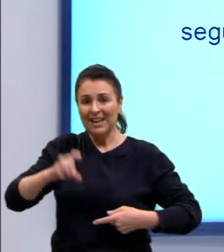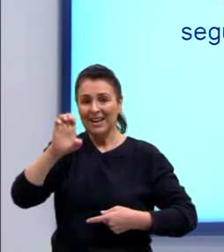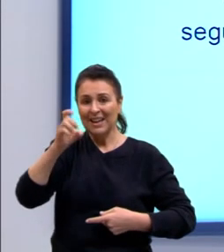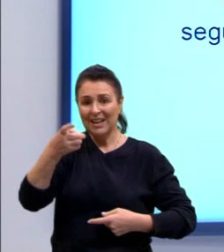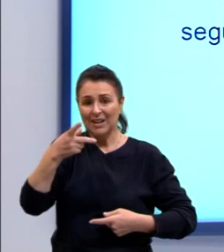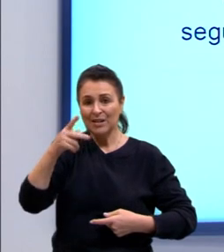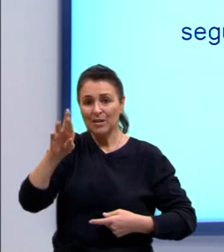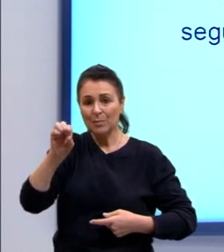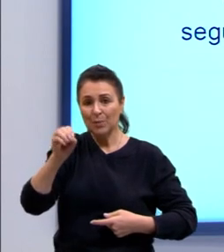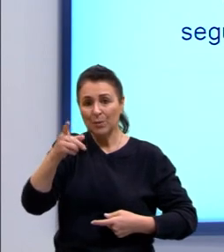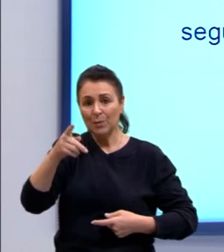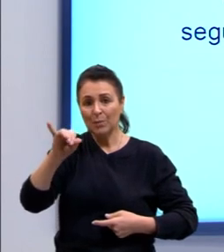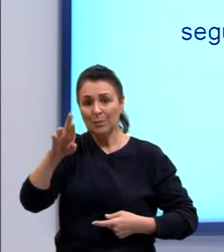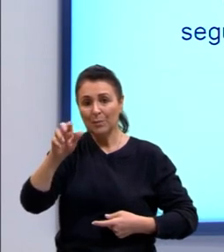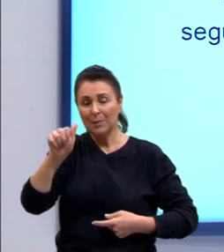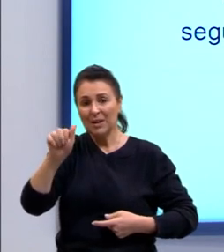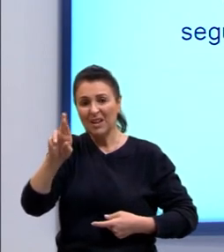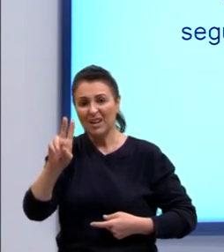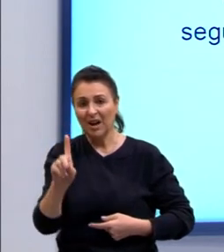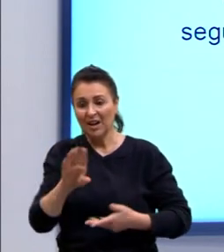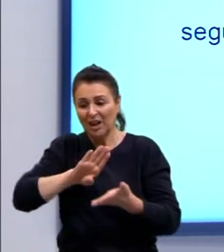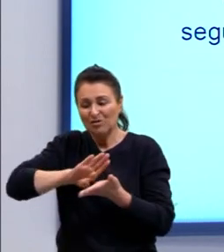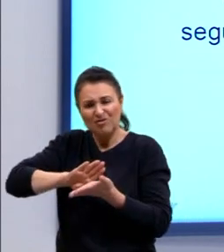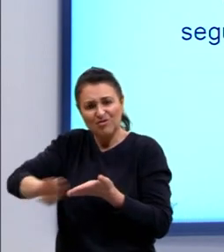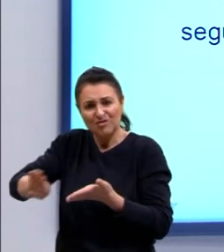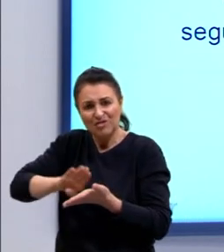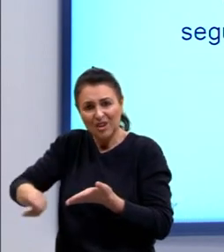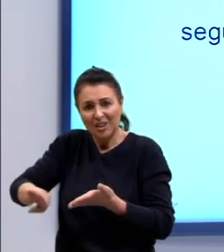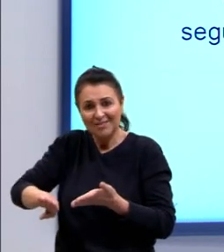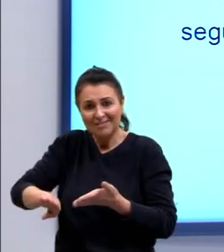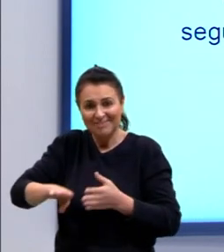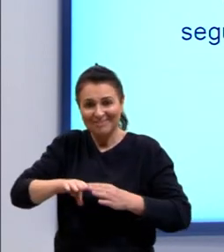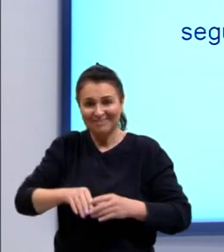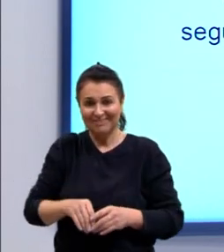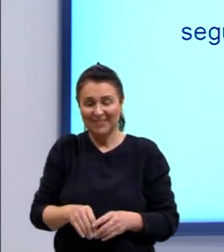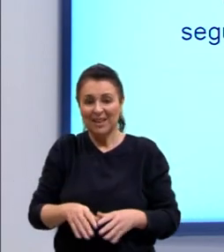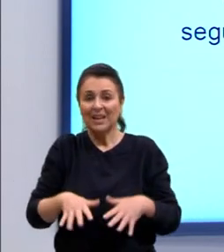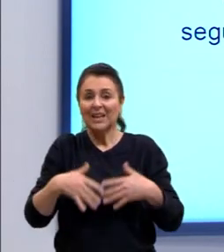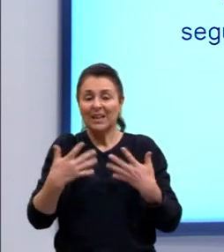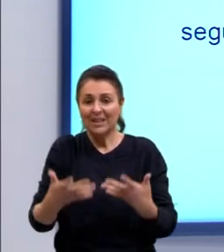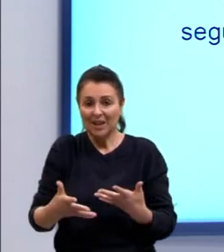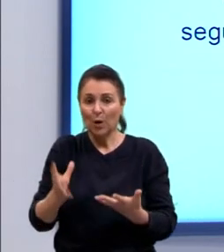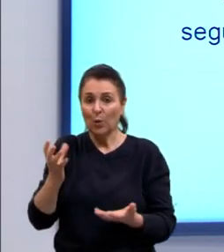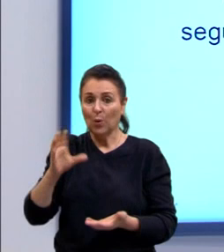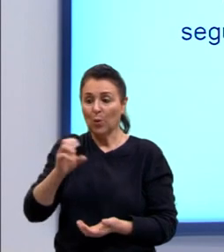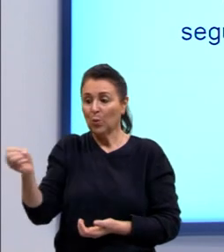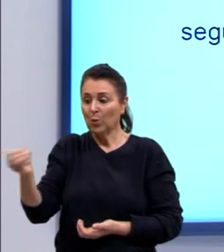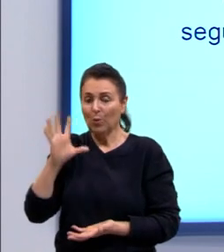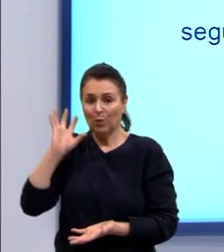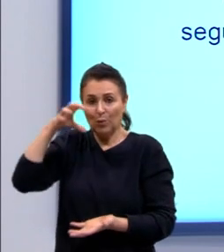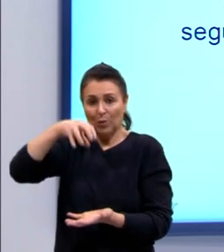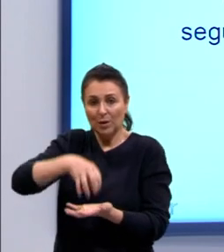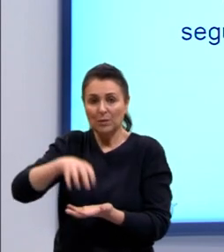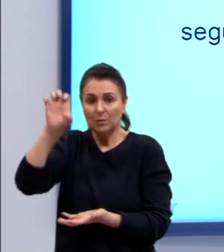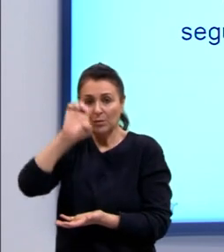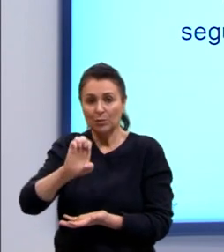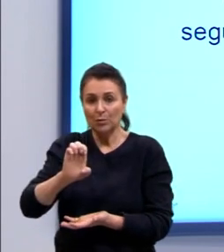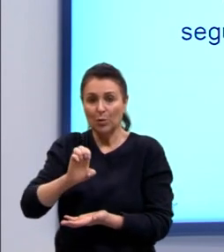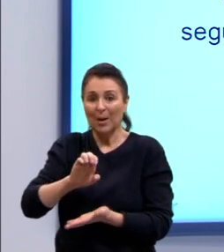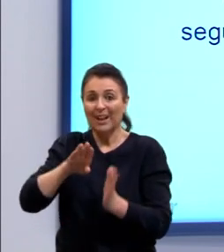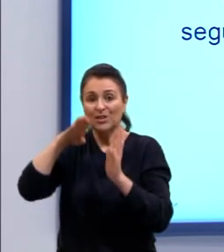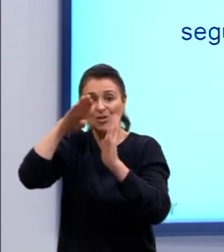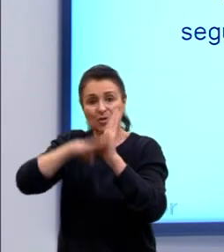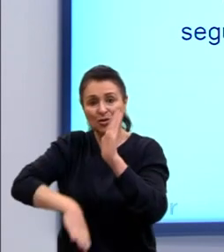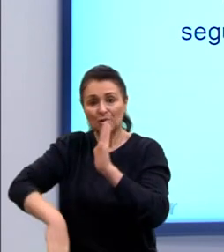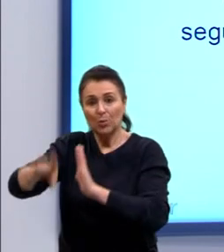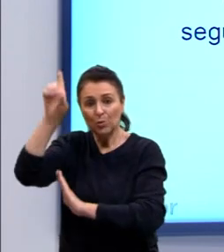É tirar. E a gente fala muito em termos das terras, expropriar. Então, o neocolonialismo europeu tirou direitos humanos